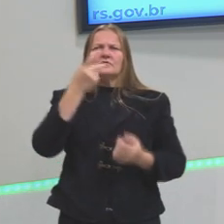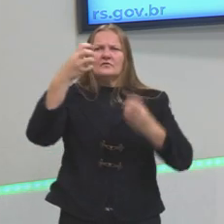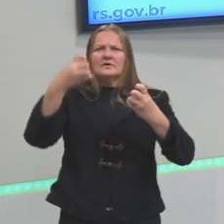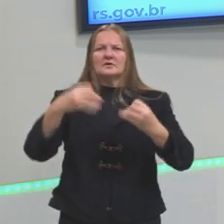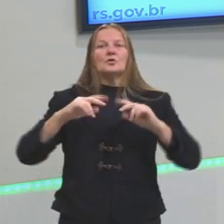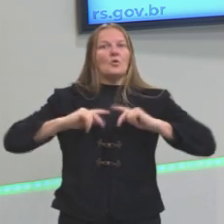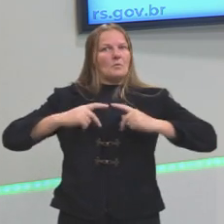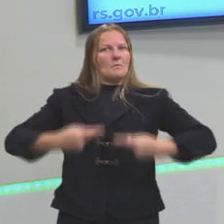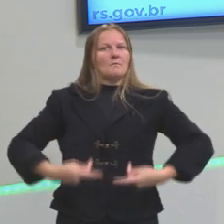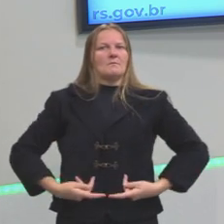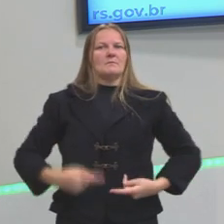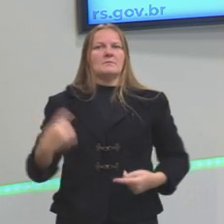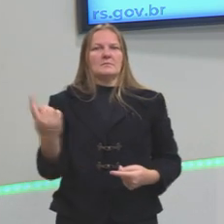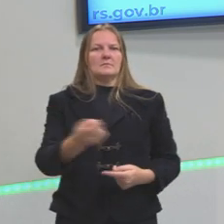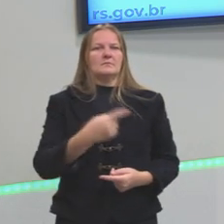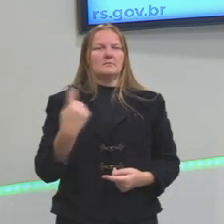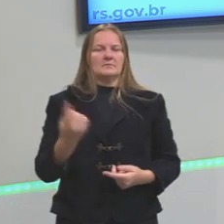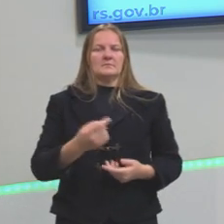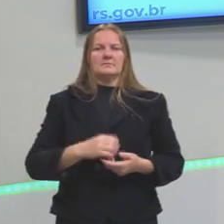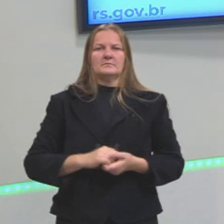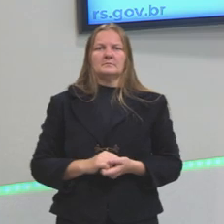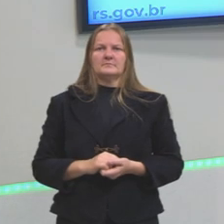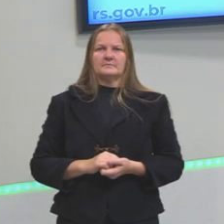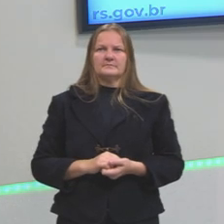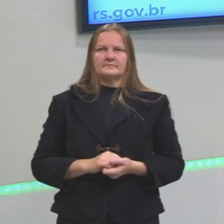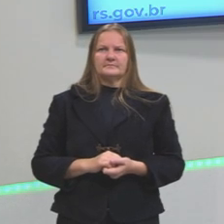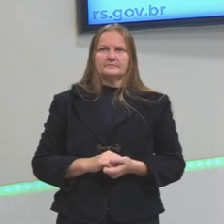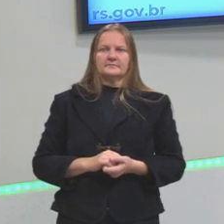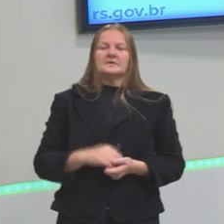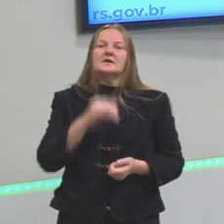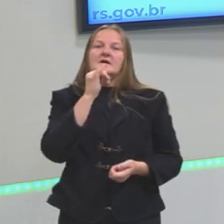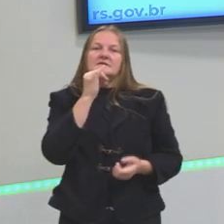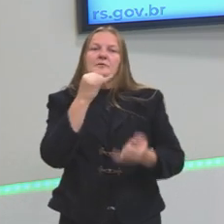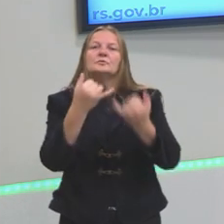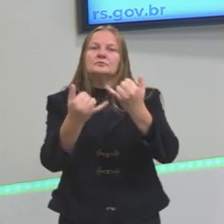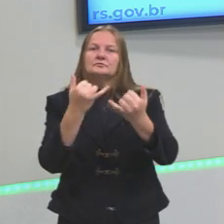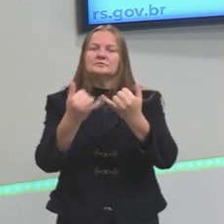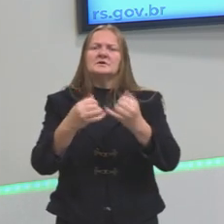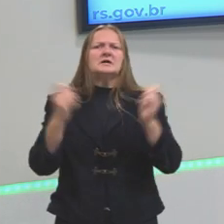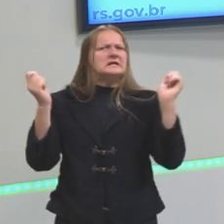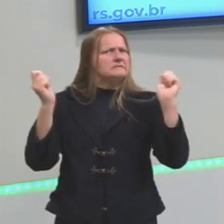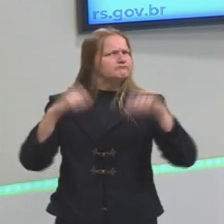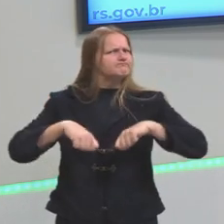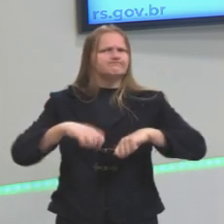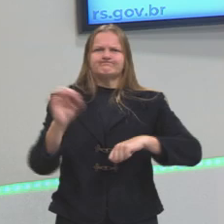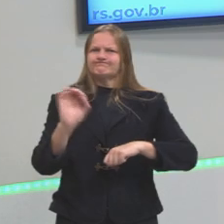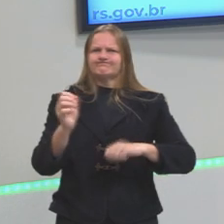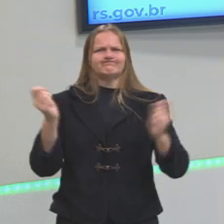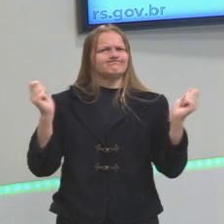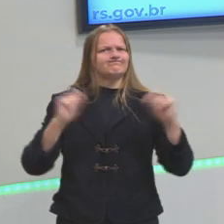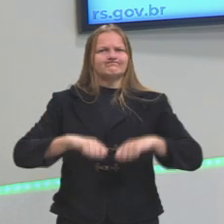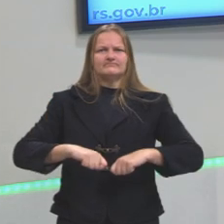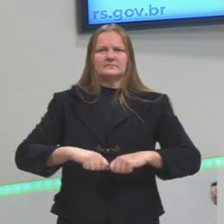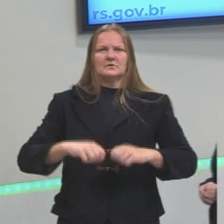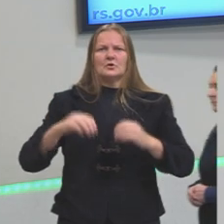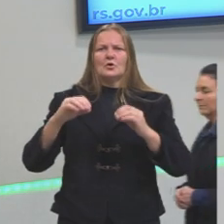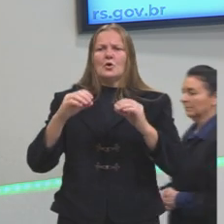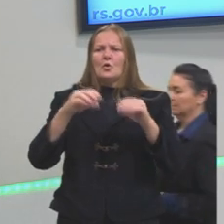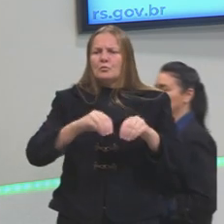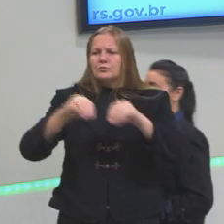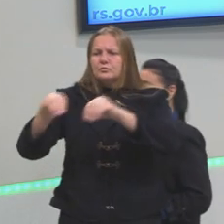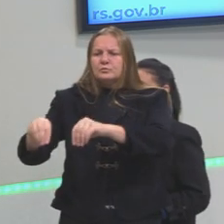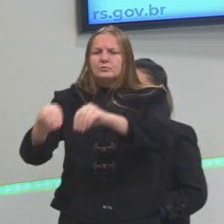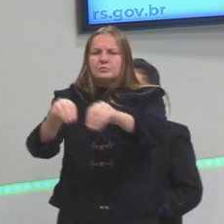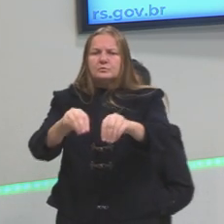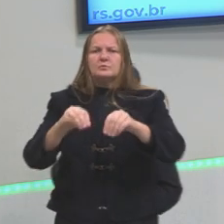humanidade. Ele pensa em termos de humanidade. Por exemplo, seria impossível um nômade pensar